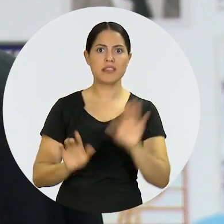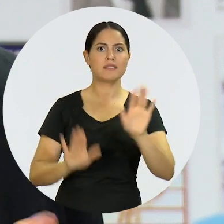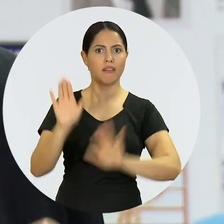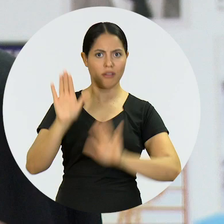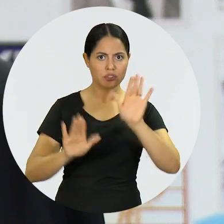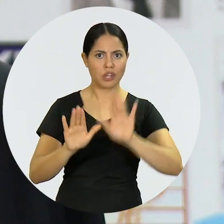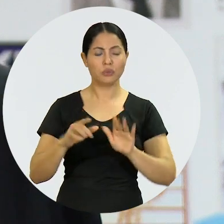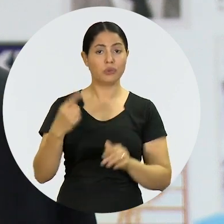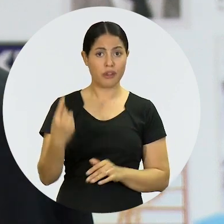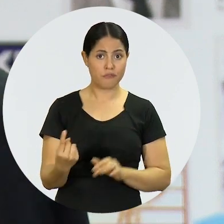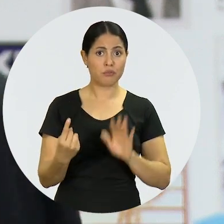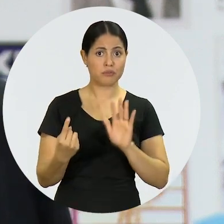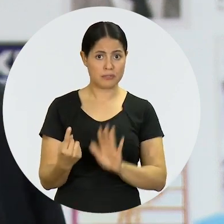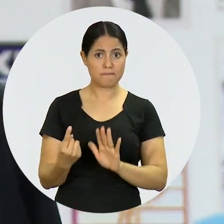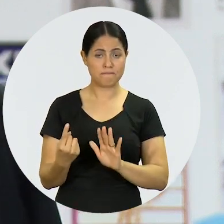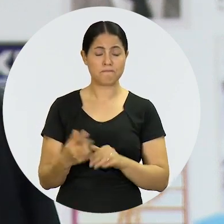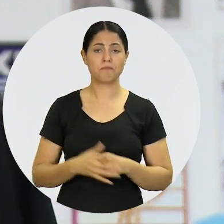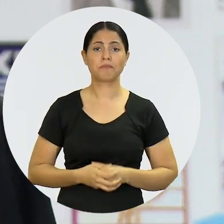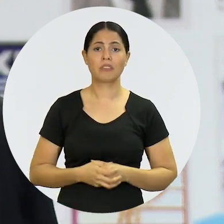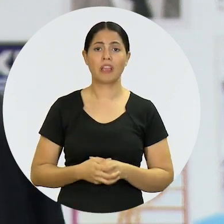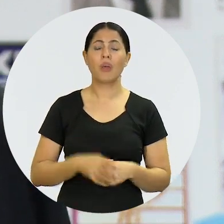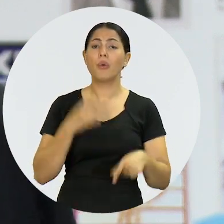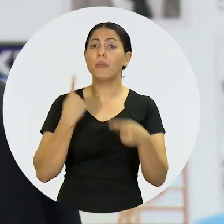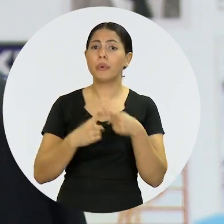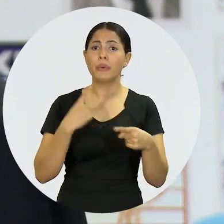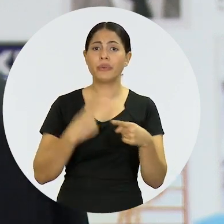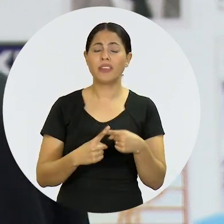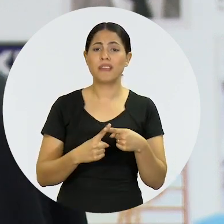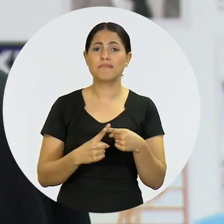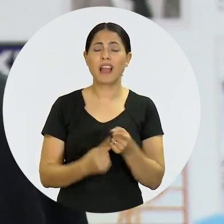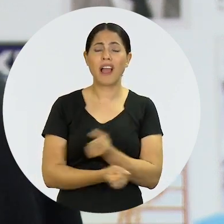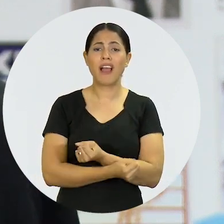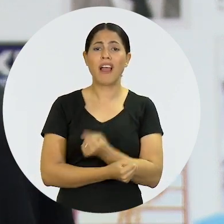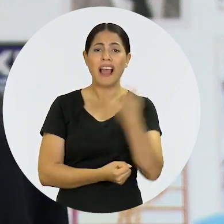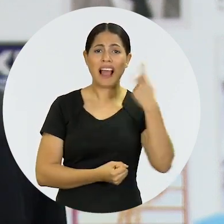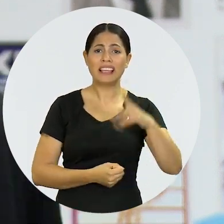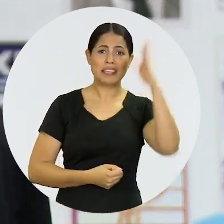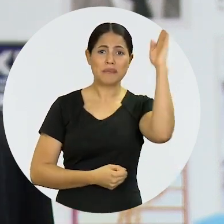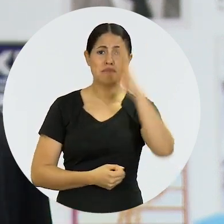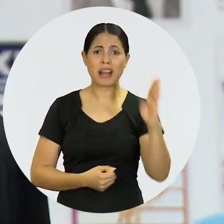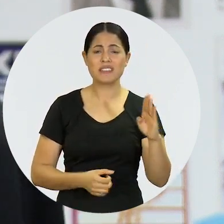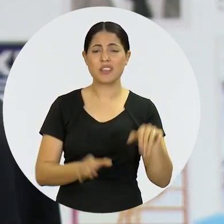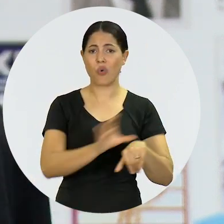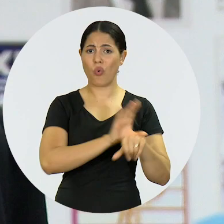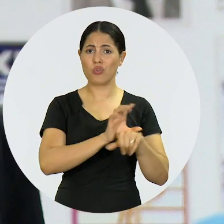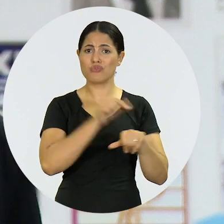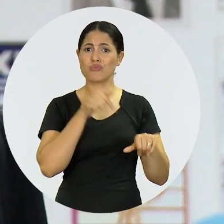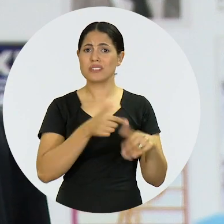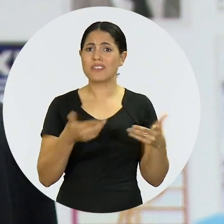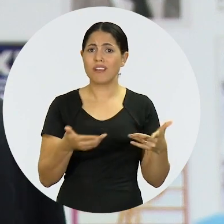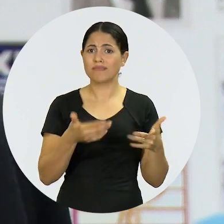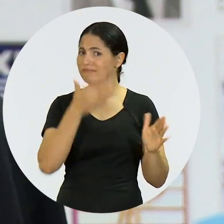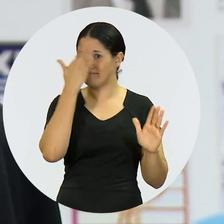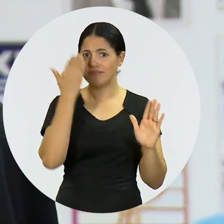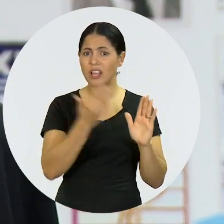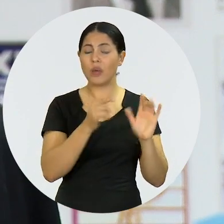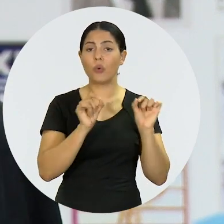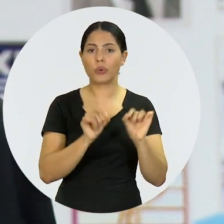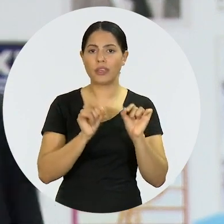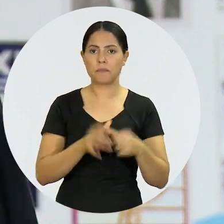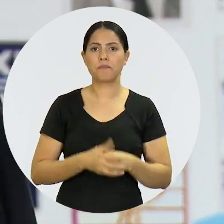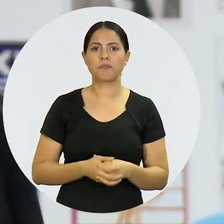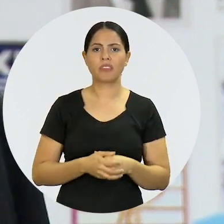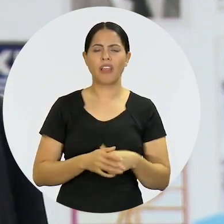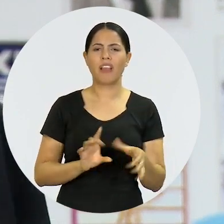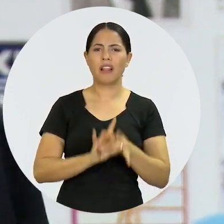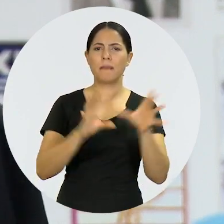contrário à candidatura independente exatamente pela opção do nosso constituinte, que é de